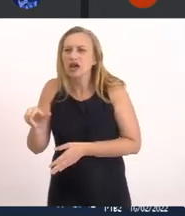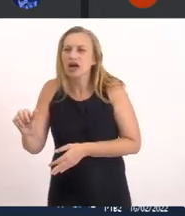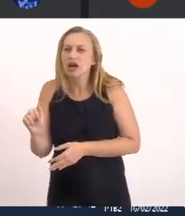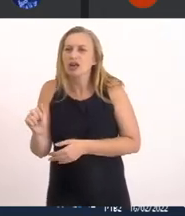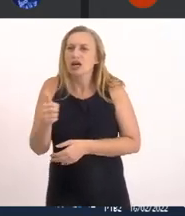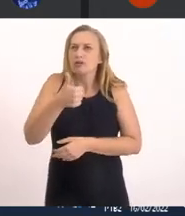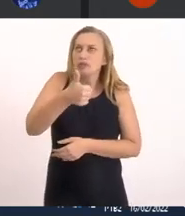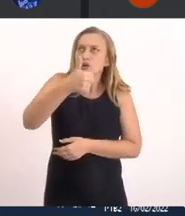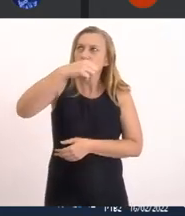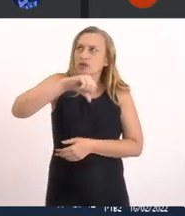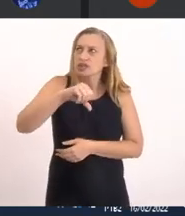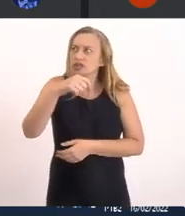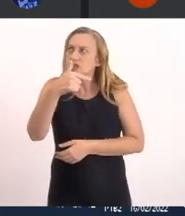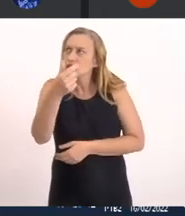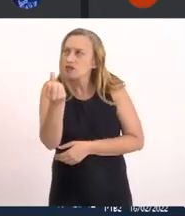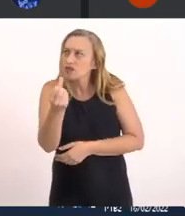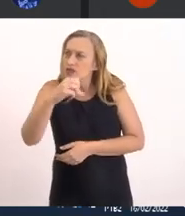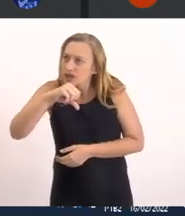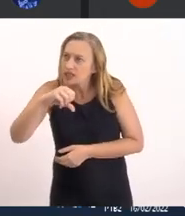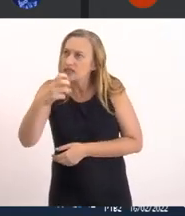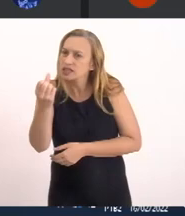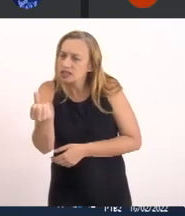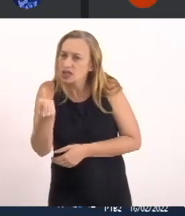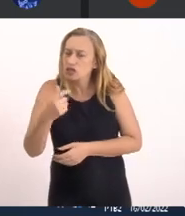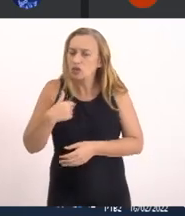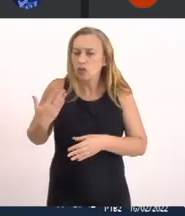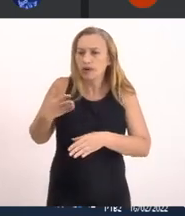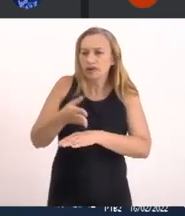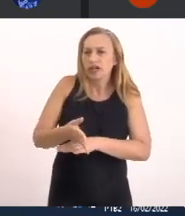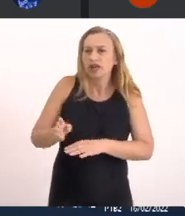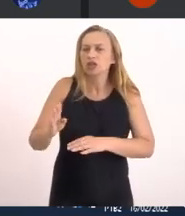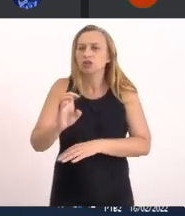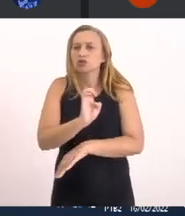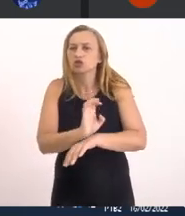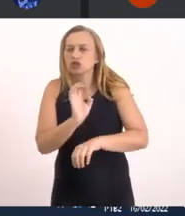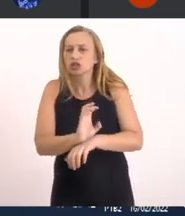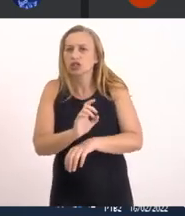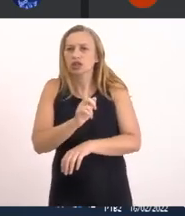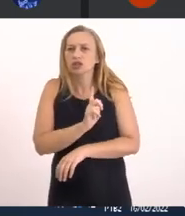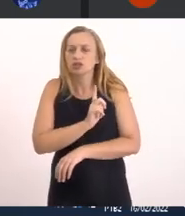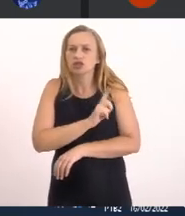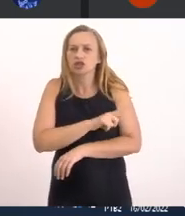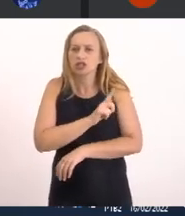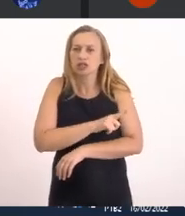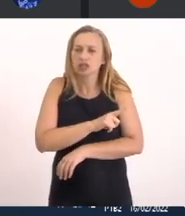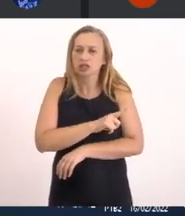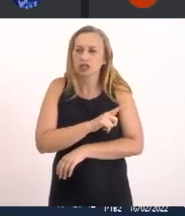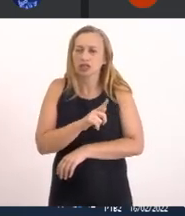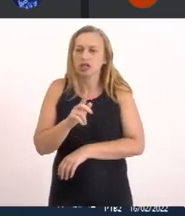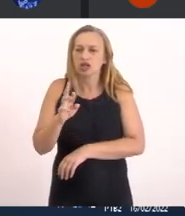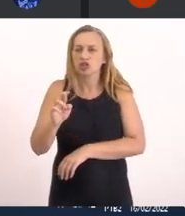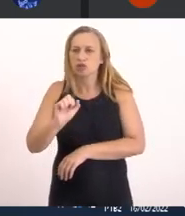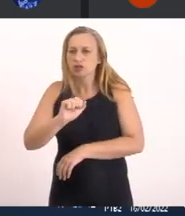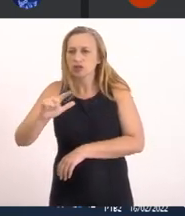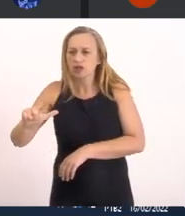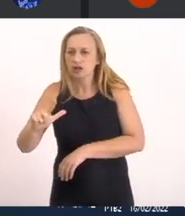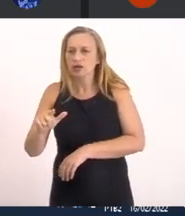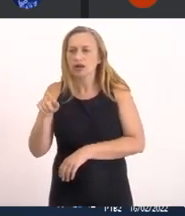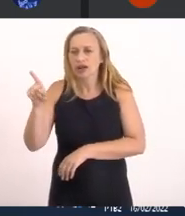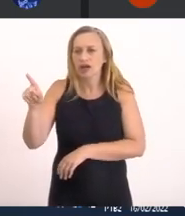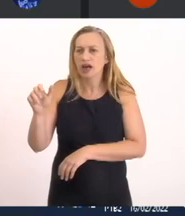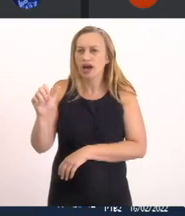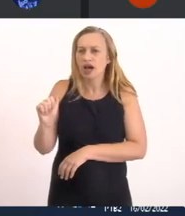1996 Quando eu Ingressei No estado Como gerente Regional Da CERLA Em Araruama